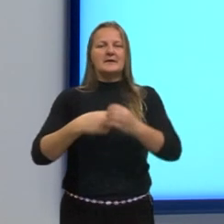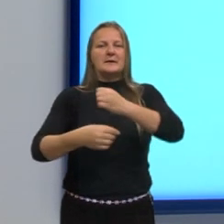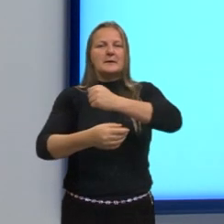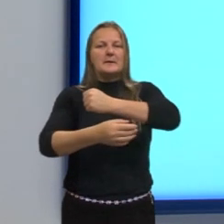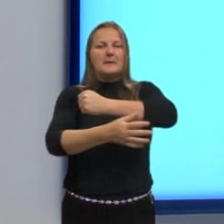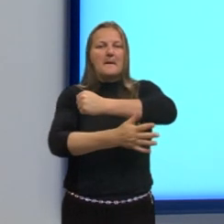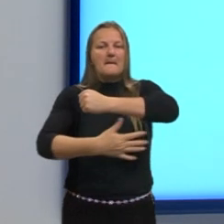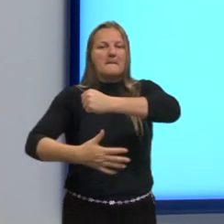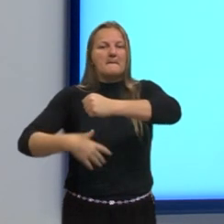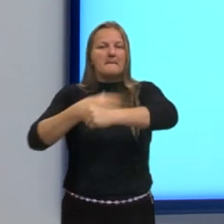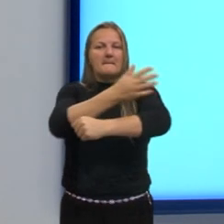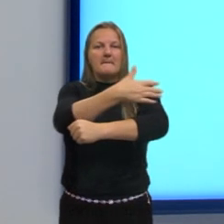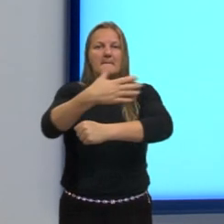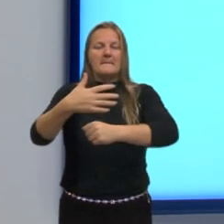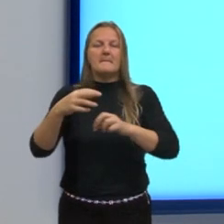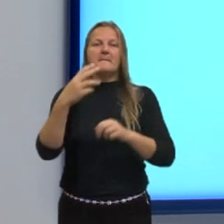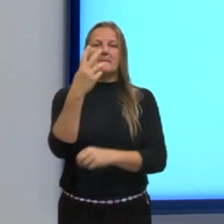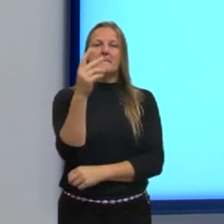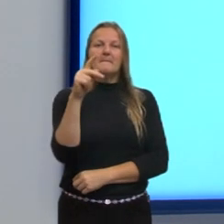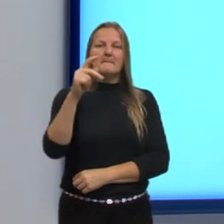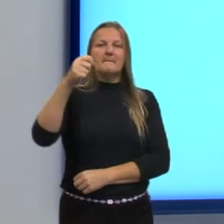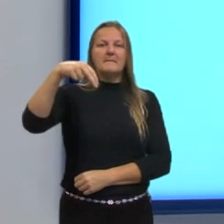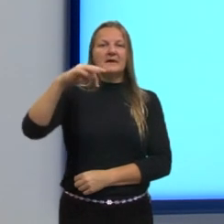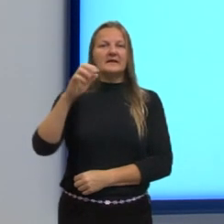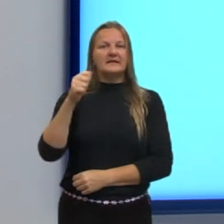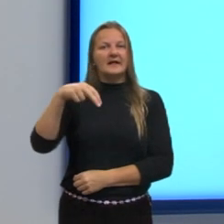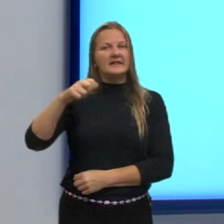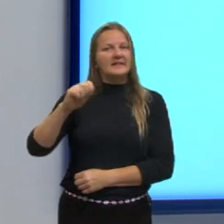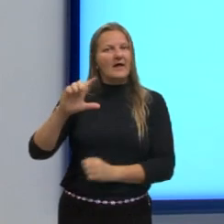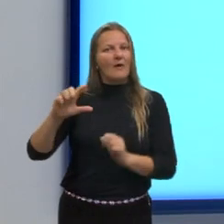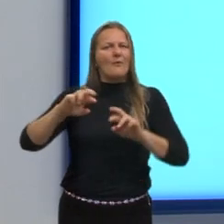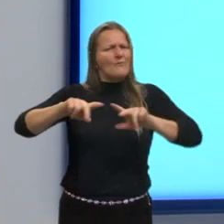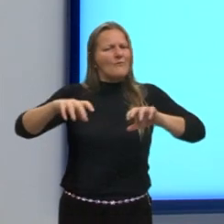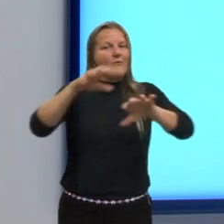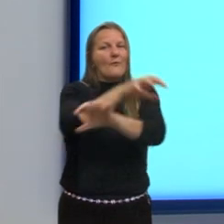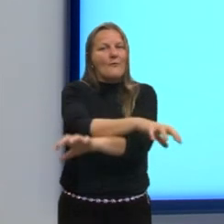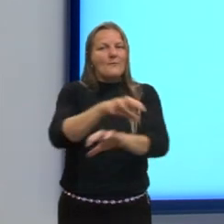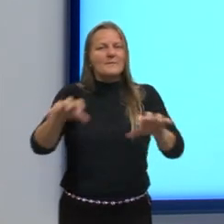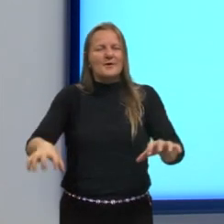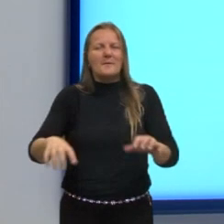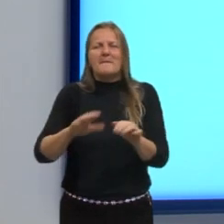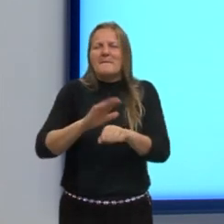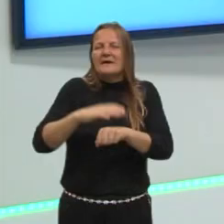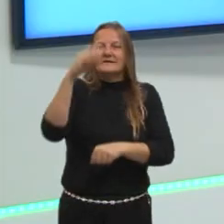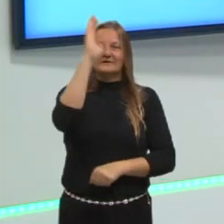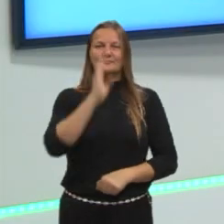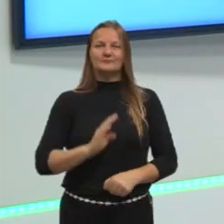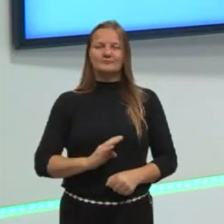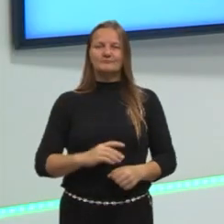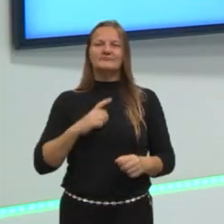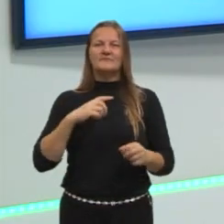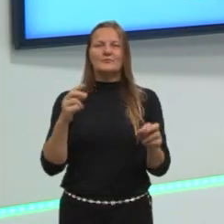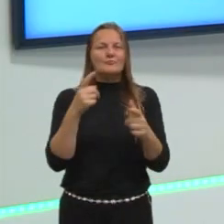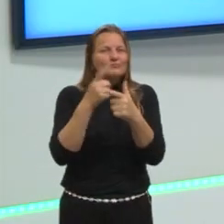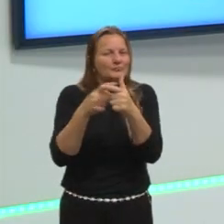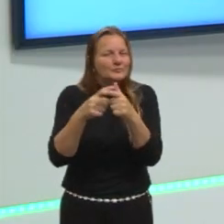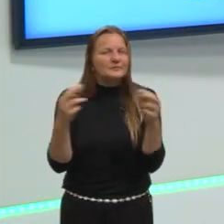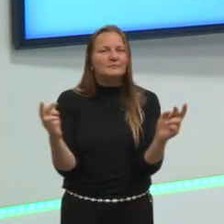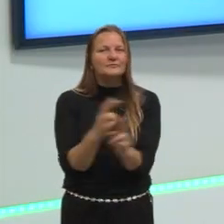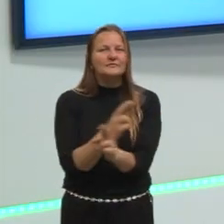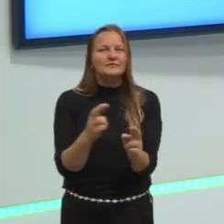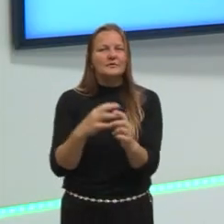Então, bem bom dar uma revisada também nos nossos biomas. E os principais problemas que têm envolvido, têm